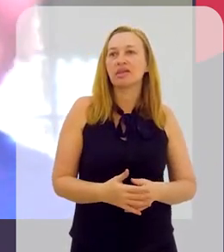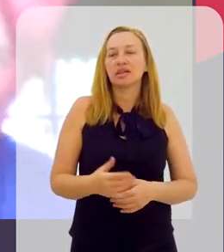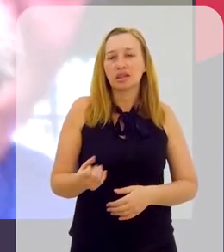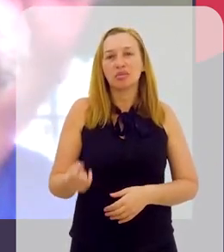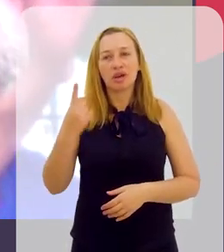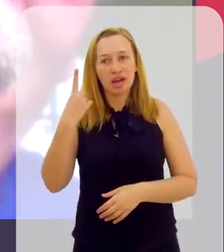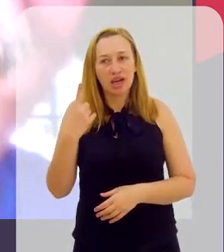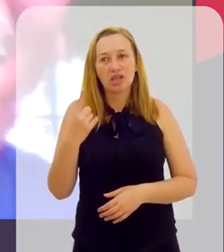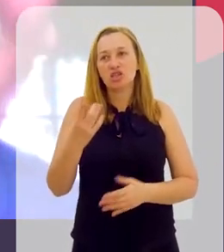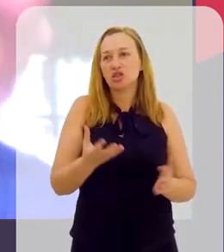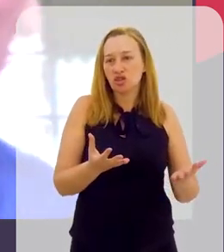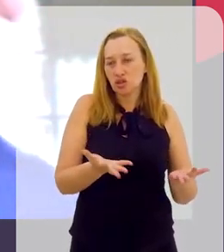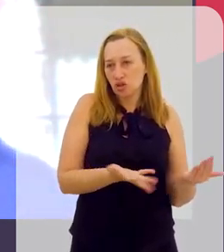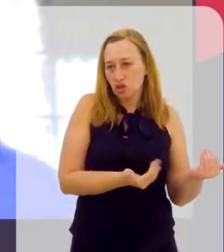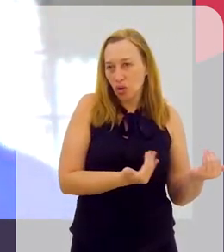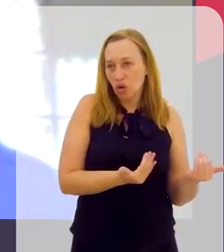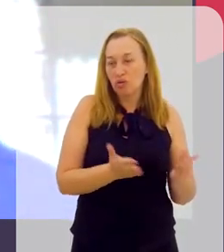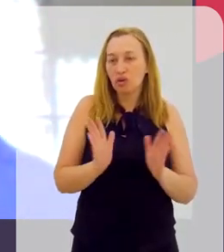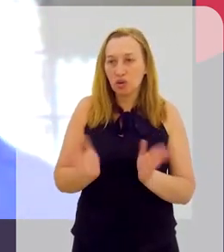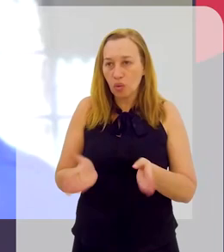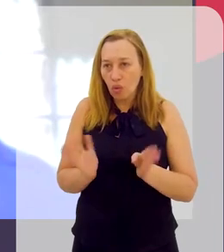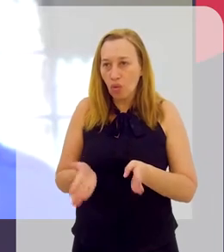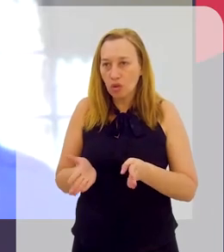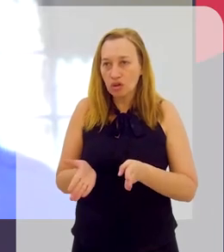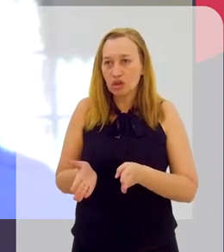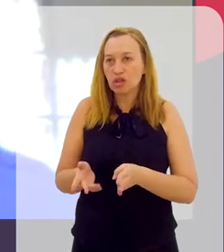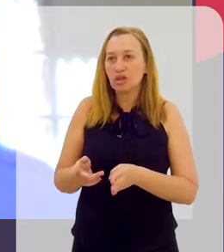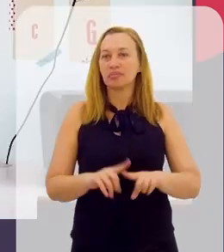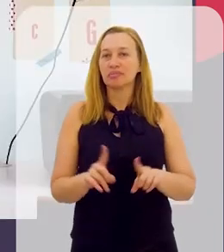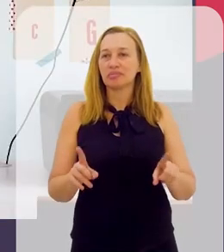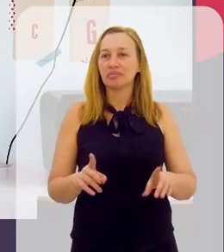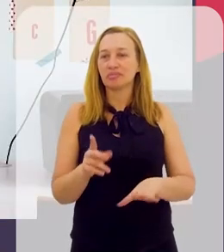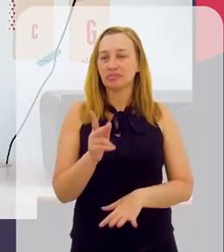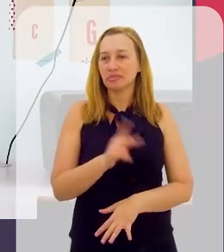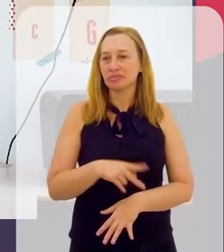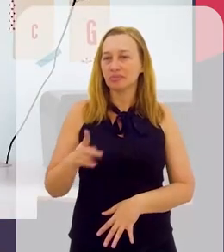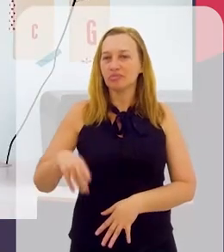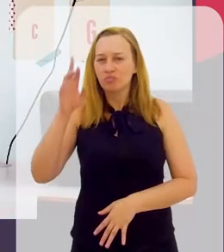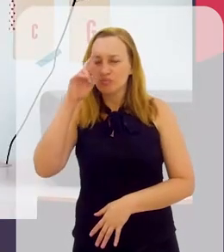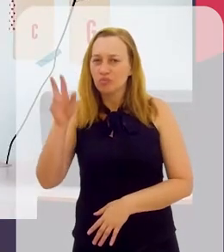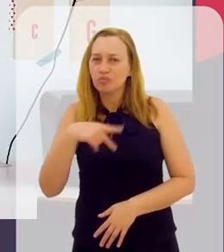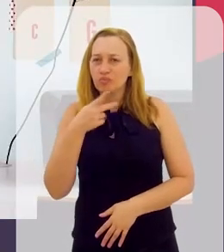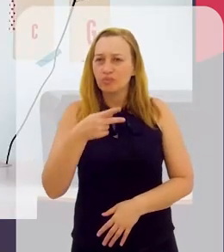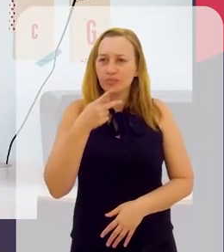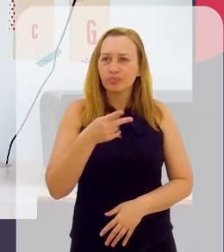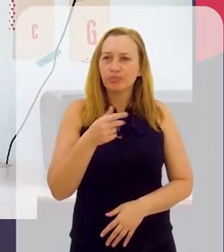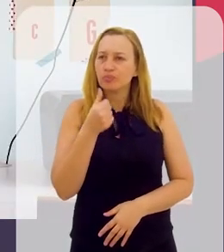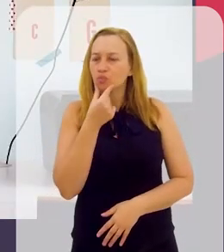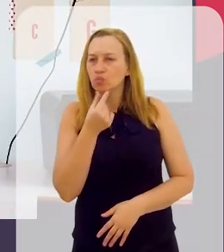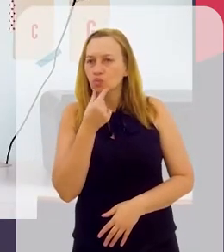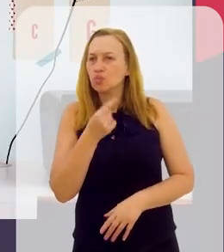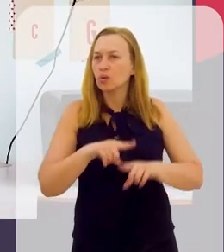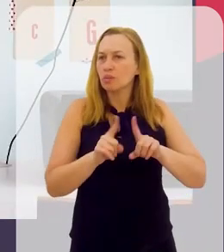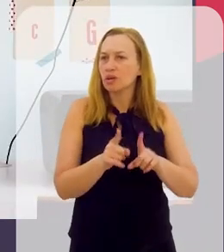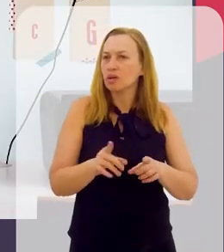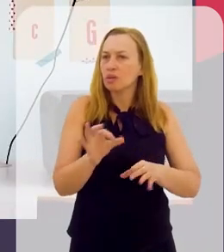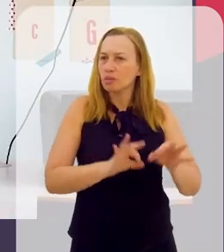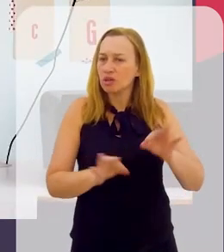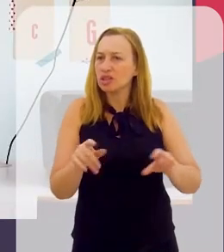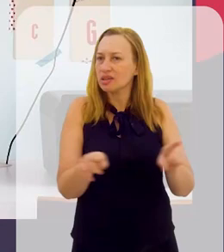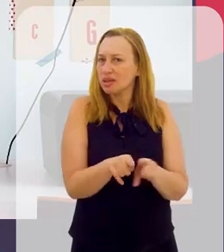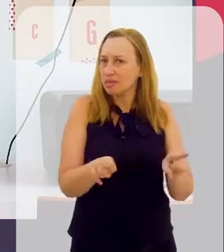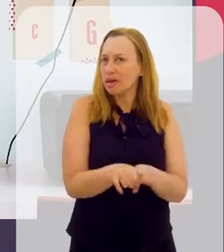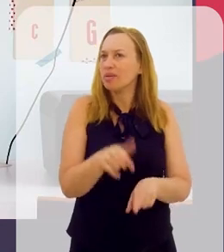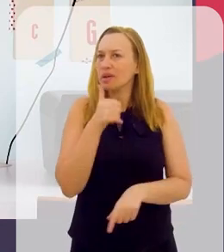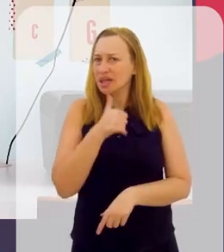ex-jovens talentos que hoje são orientadores também. Mas professor, o senhor falou os meninos, mas